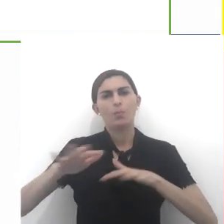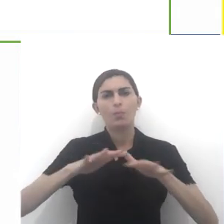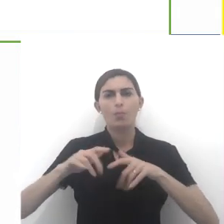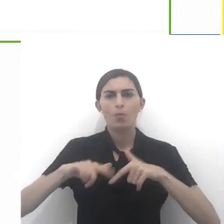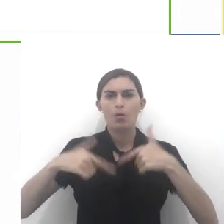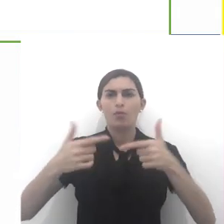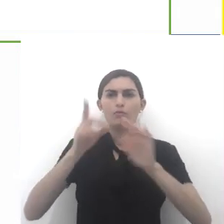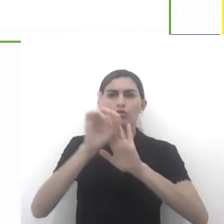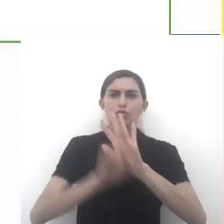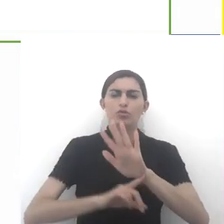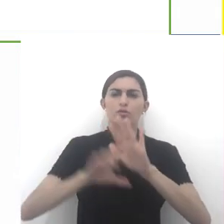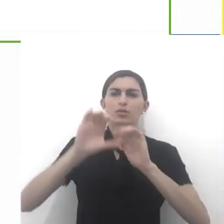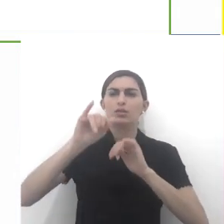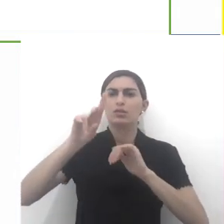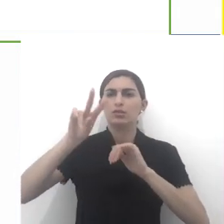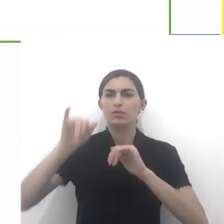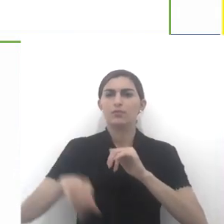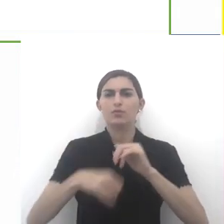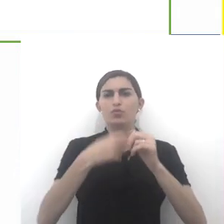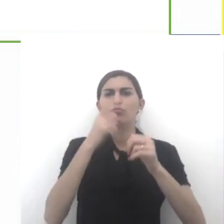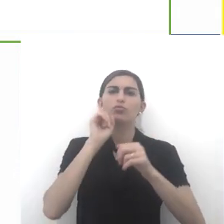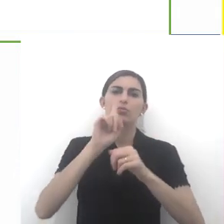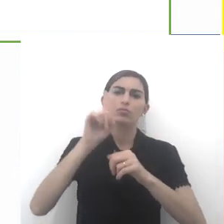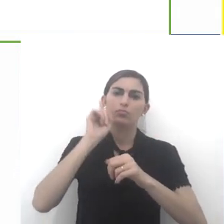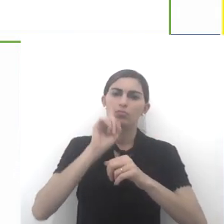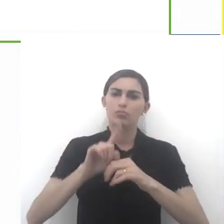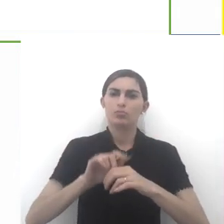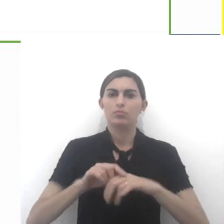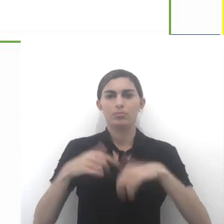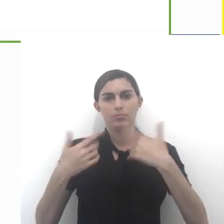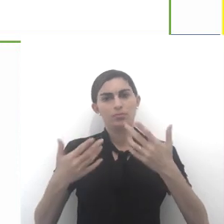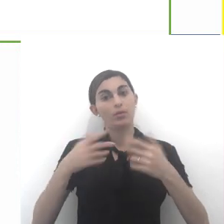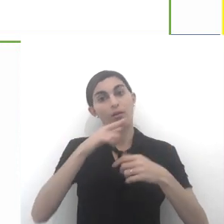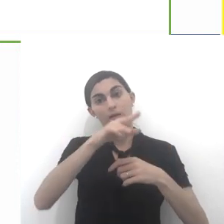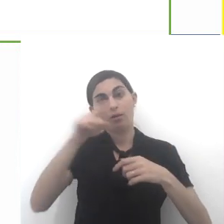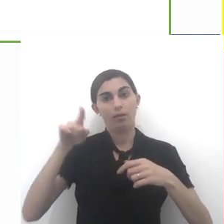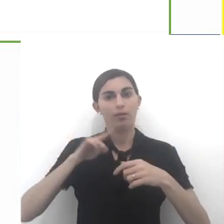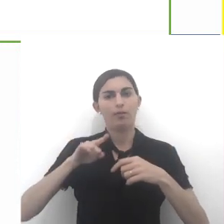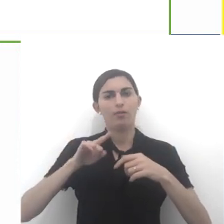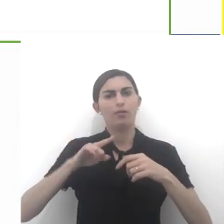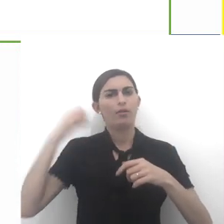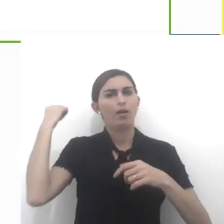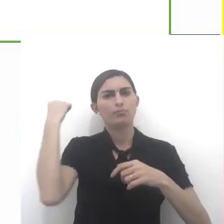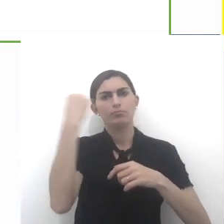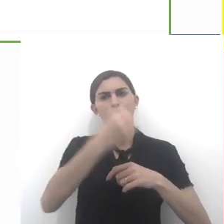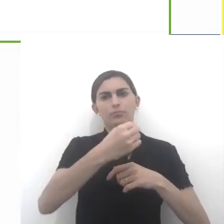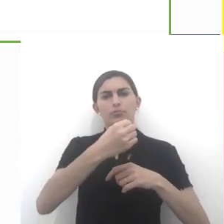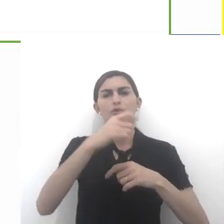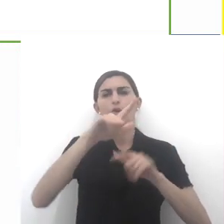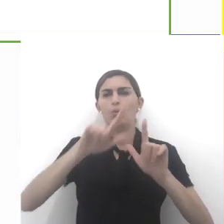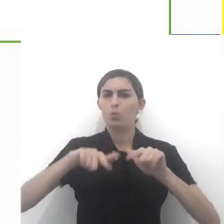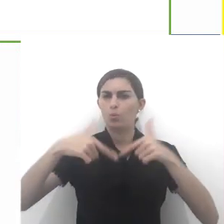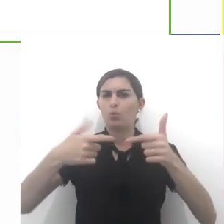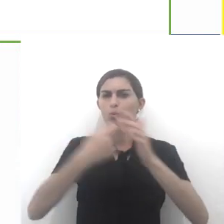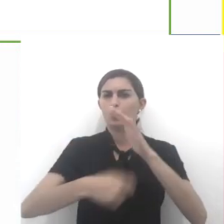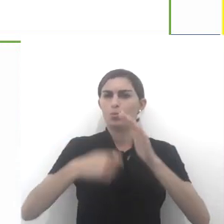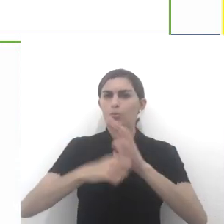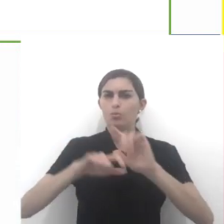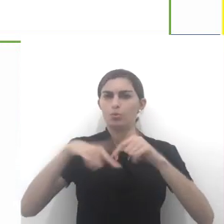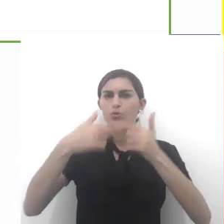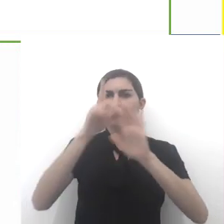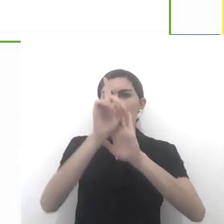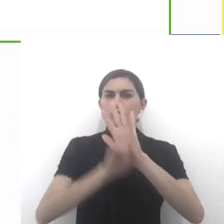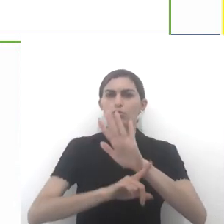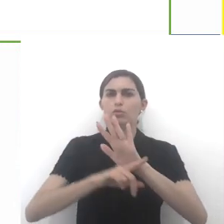do movimento dos direitos civis nos Estados Unidos, certo? Então ele foi assassinado pela luta aos